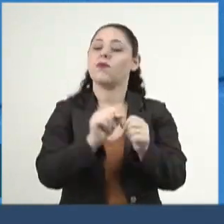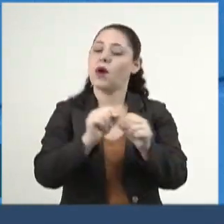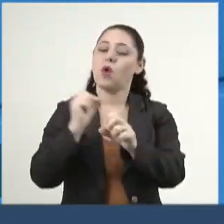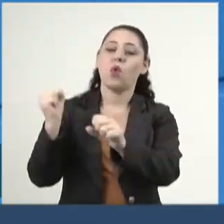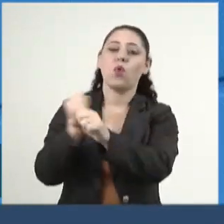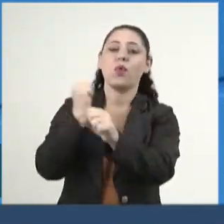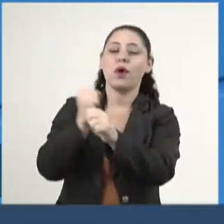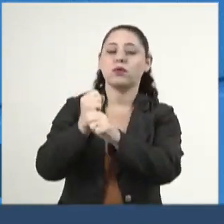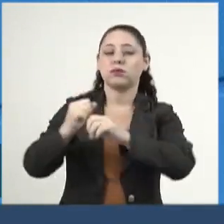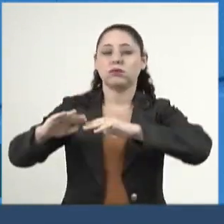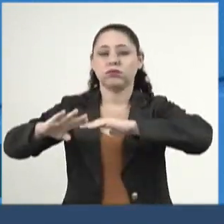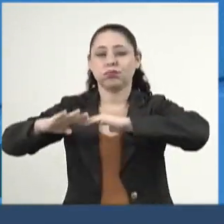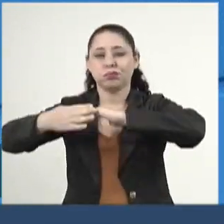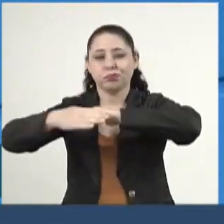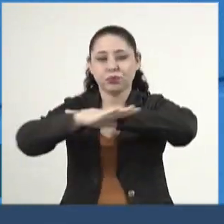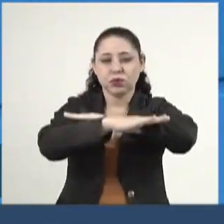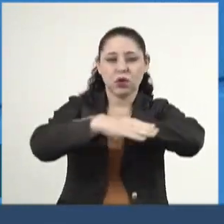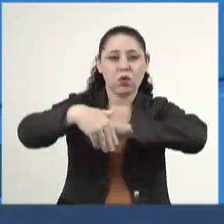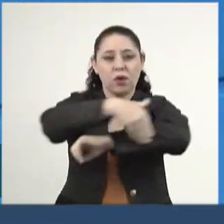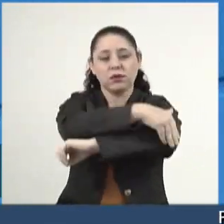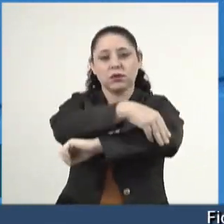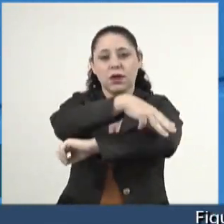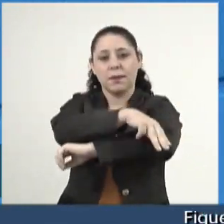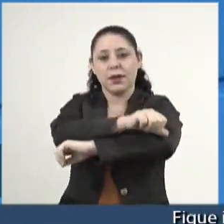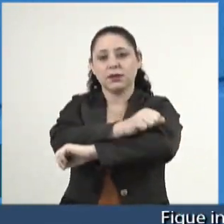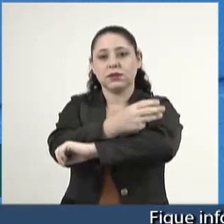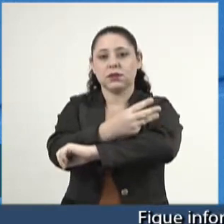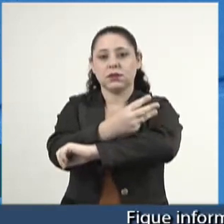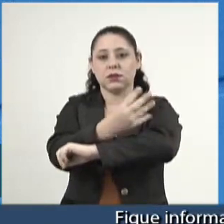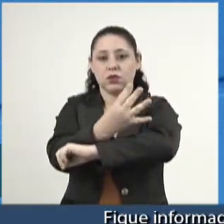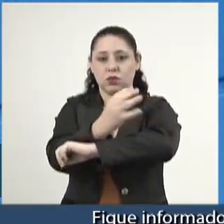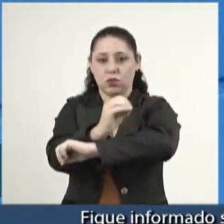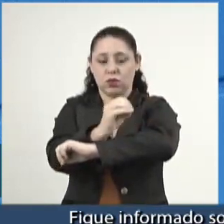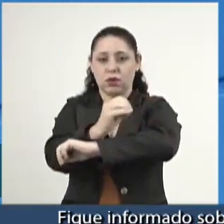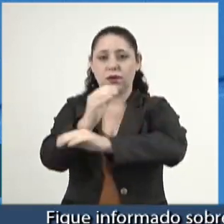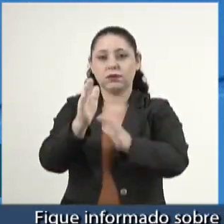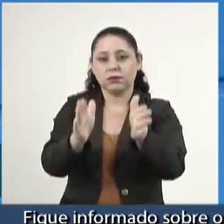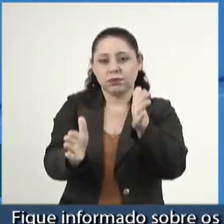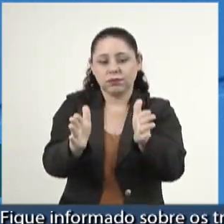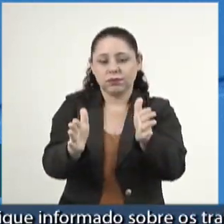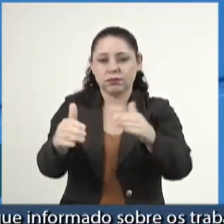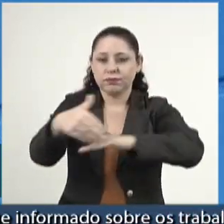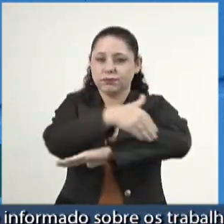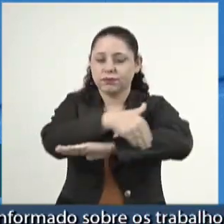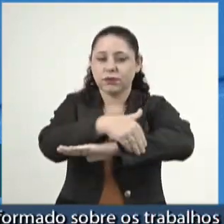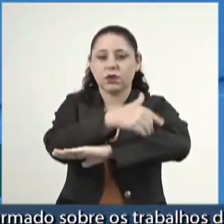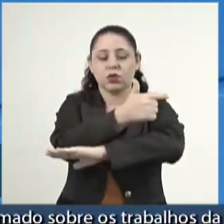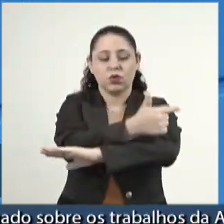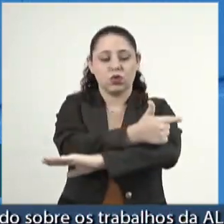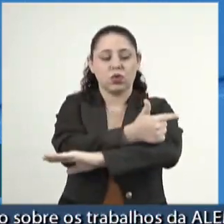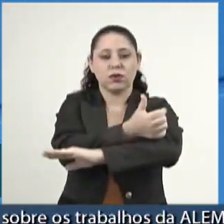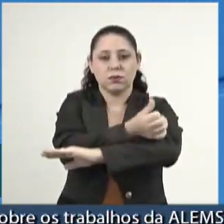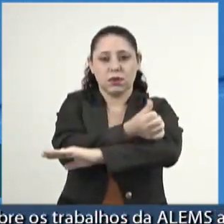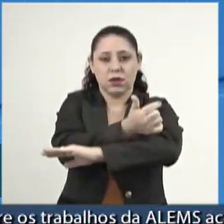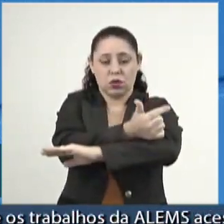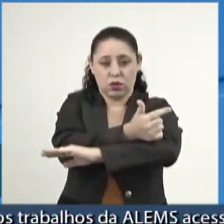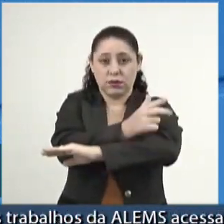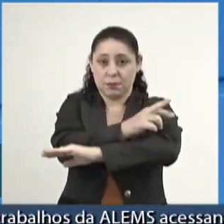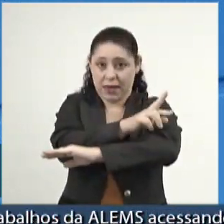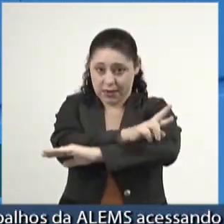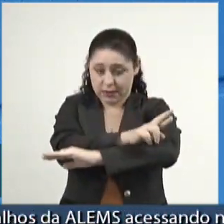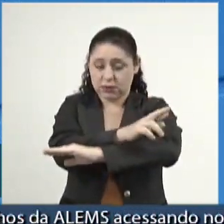de obras de patrulhamento e cascalhamento na rodovia MS-340, no trecho que compreende a BR-267,